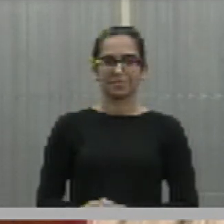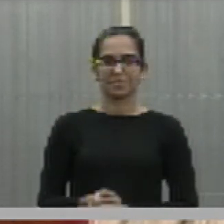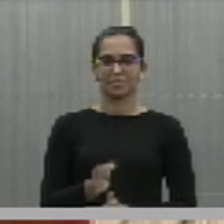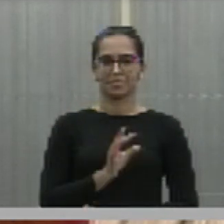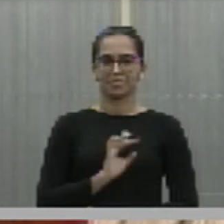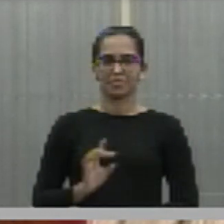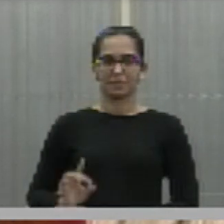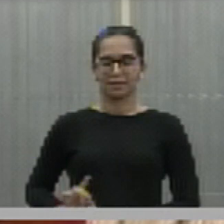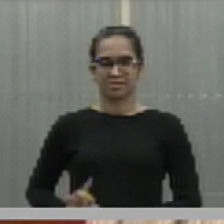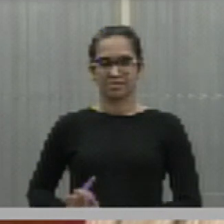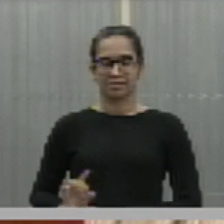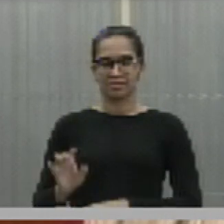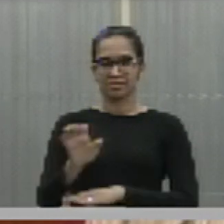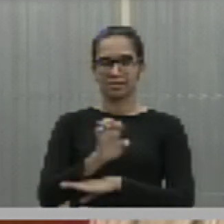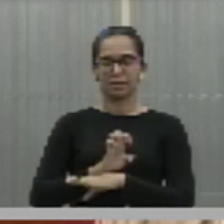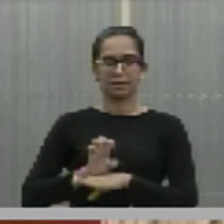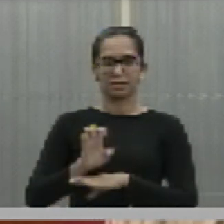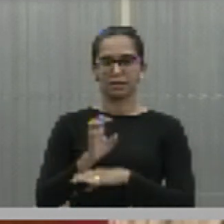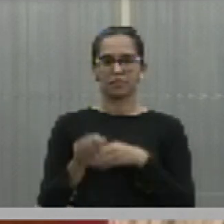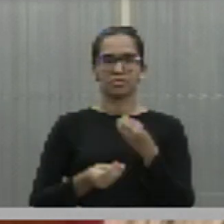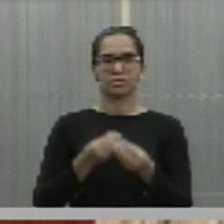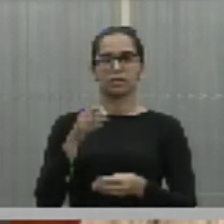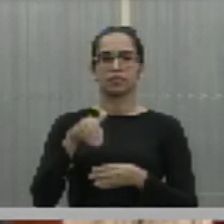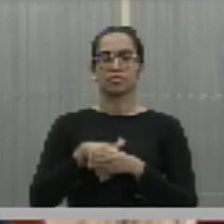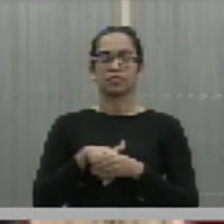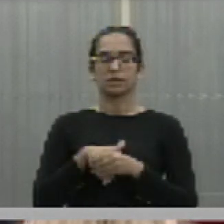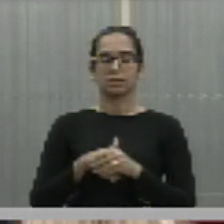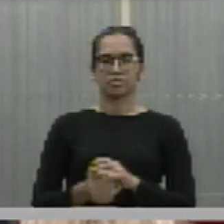Deputada Elisângela Moura, como vota?